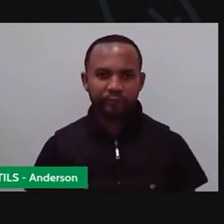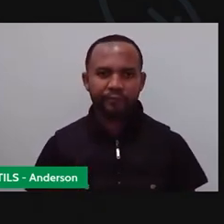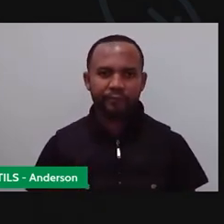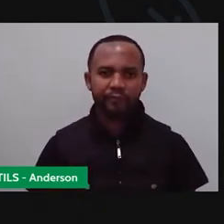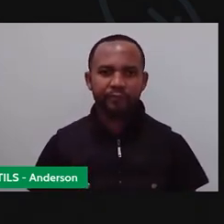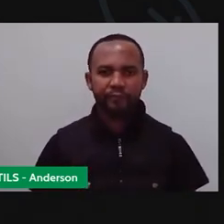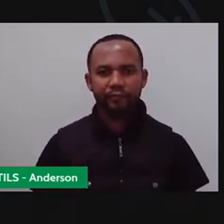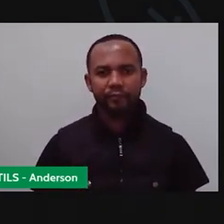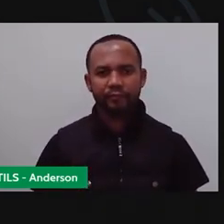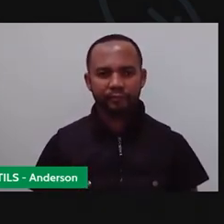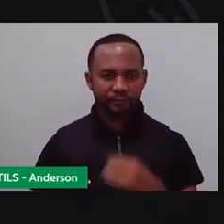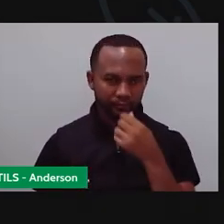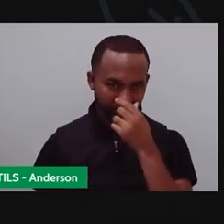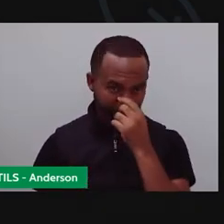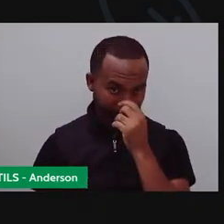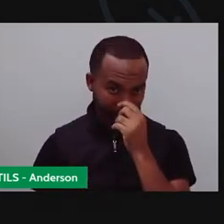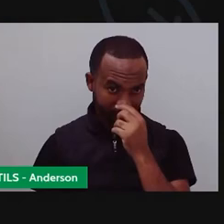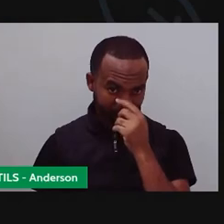o quê?